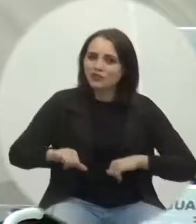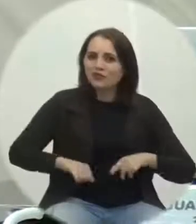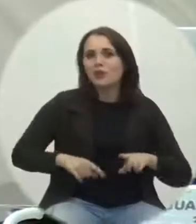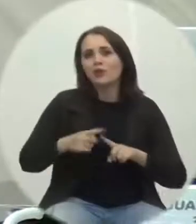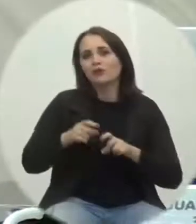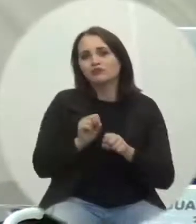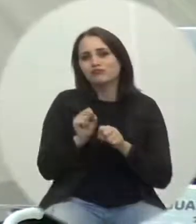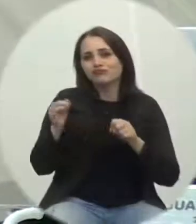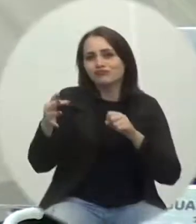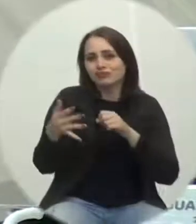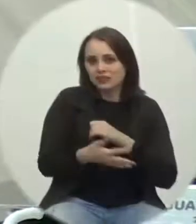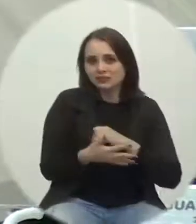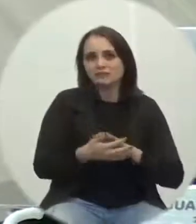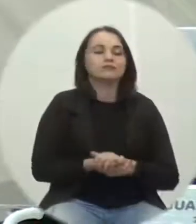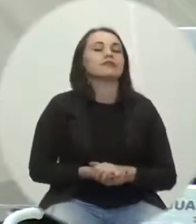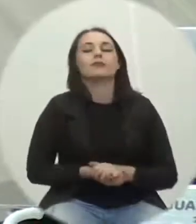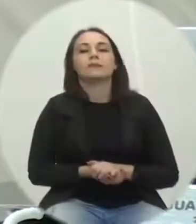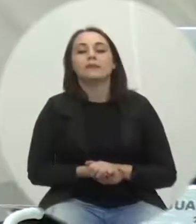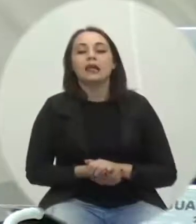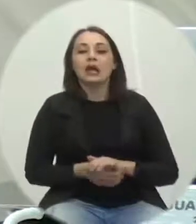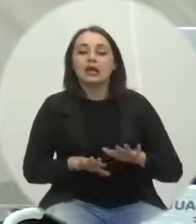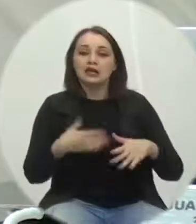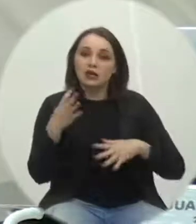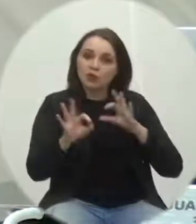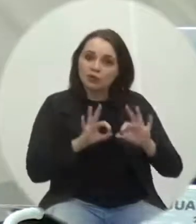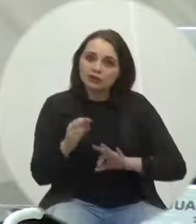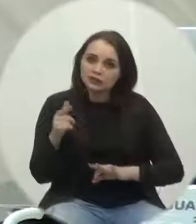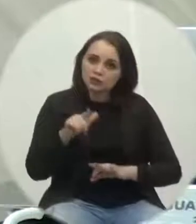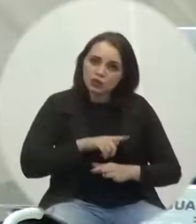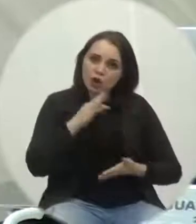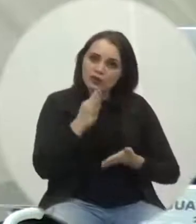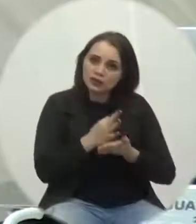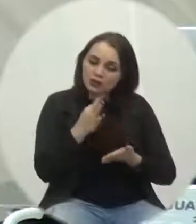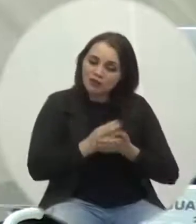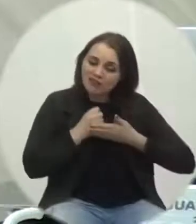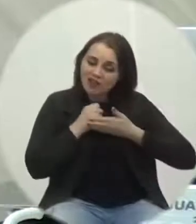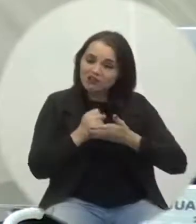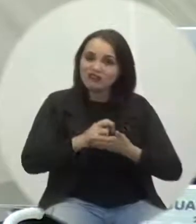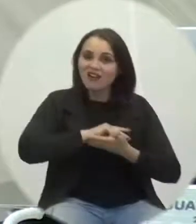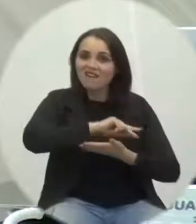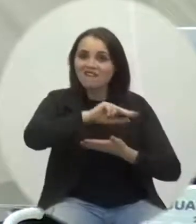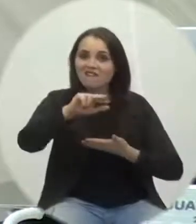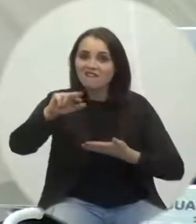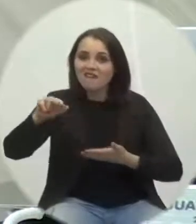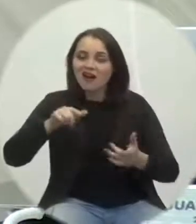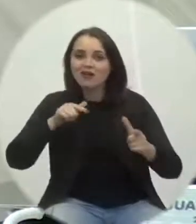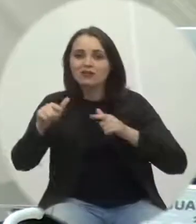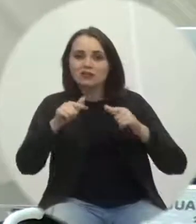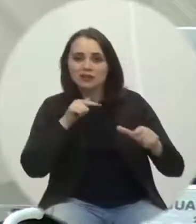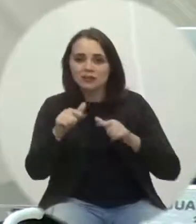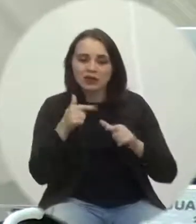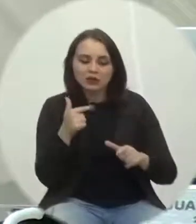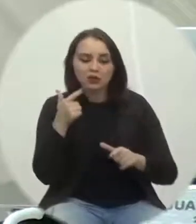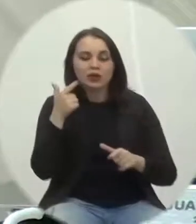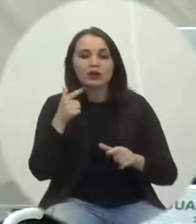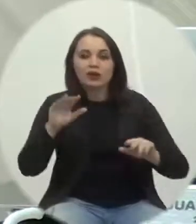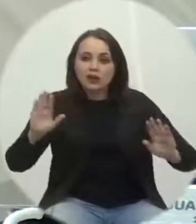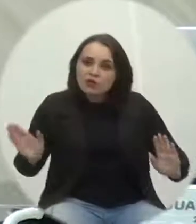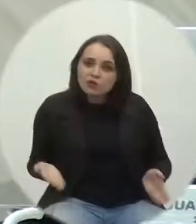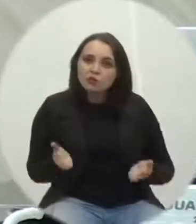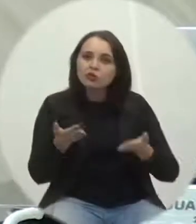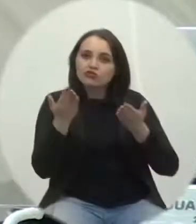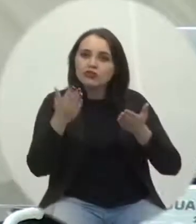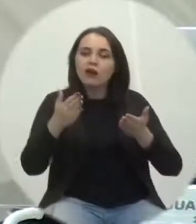regularização tributária auxiliará na manutenção de milhares de empregos e dará fôlego na retomada do setor de